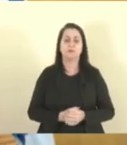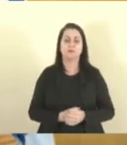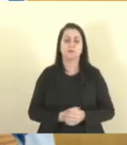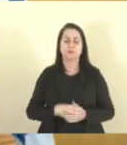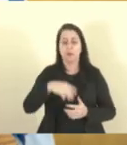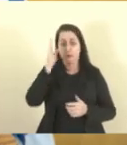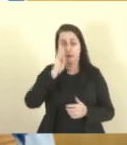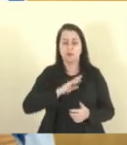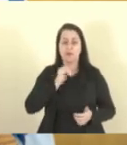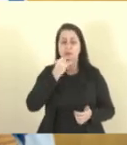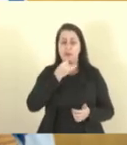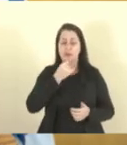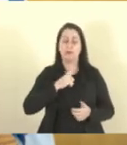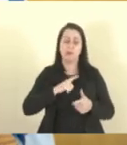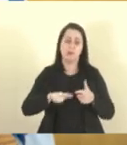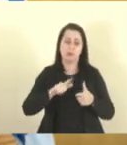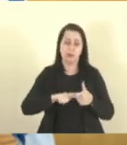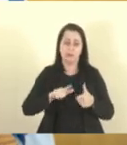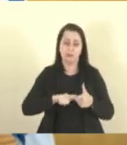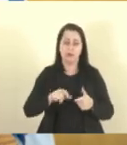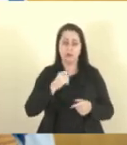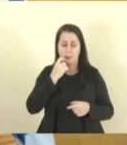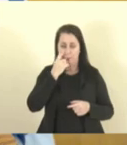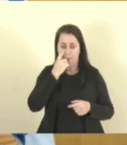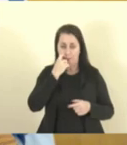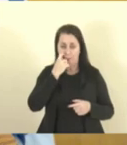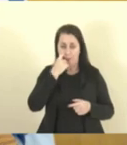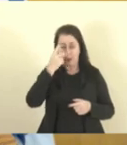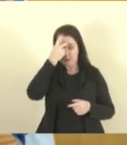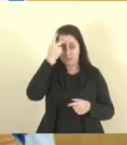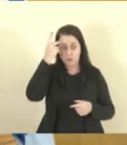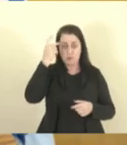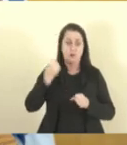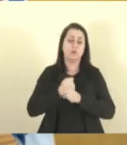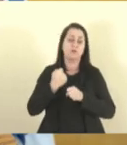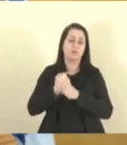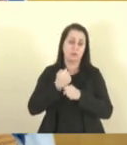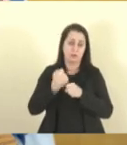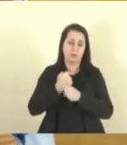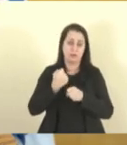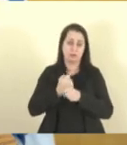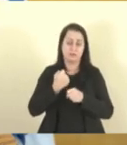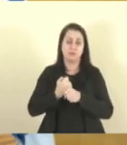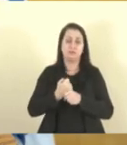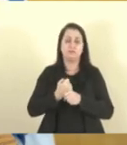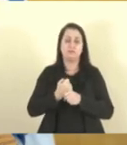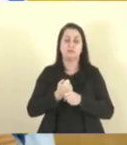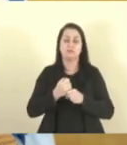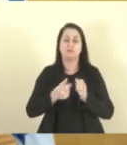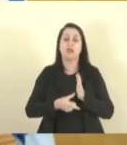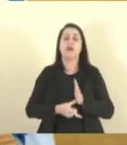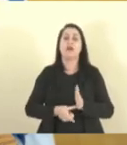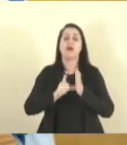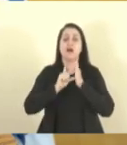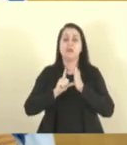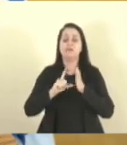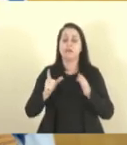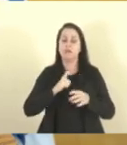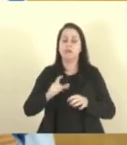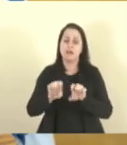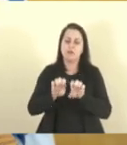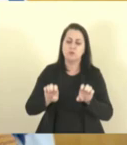Brasil, infelizmente, a gente tem um problema que as pessoas constroem antes de ter infraestrutura, deputado